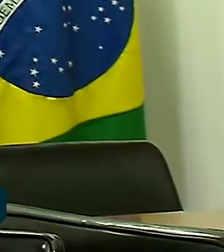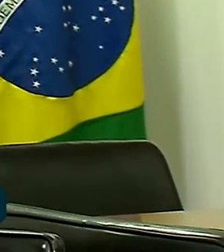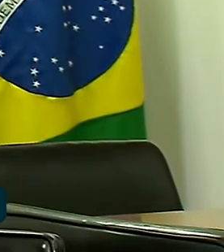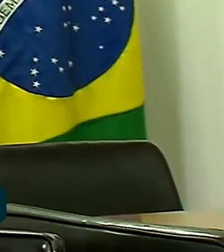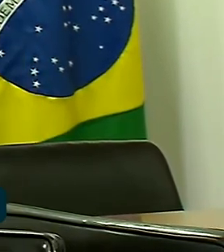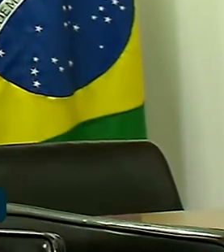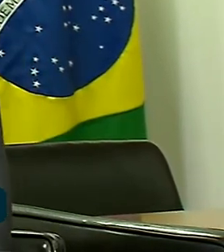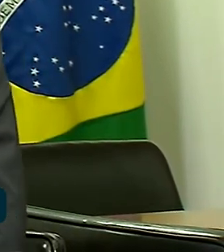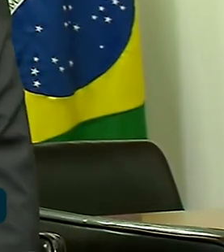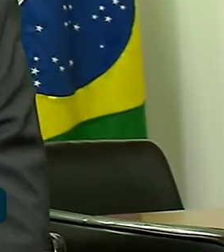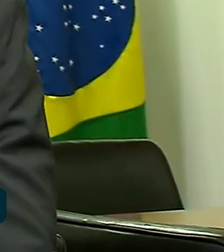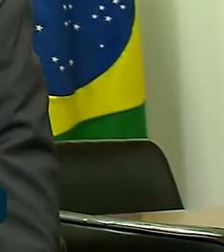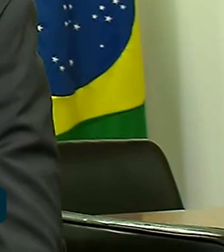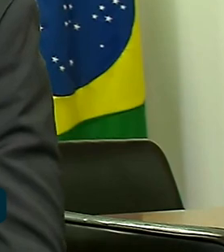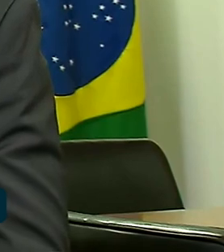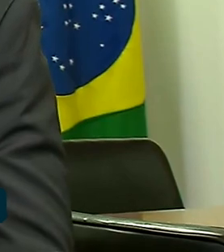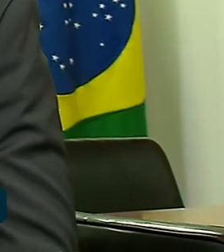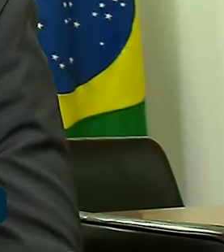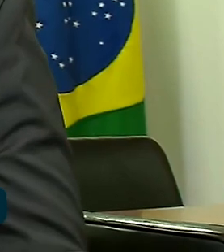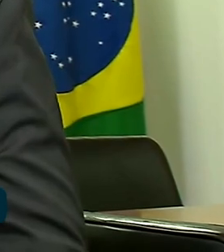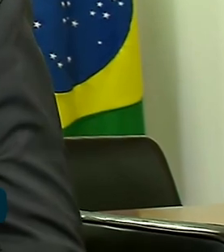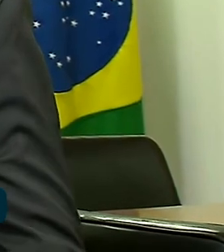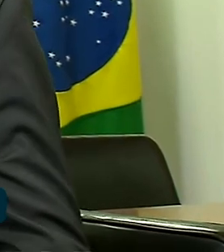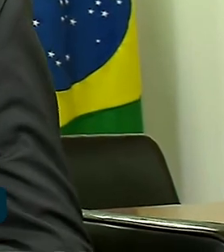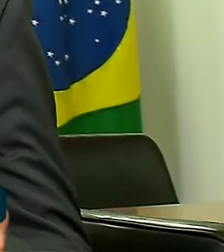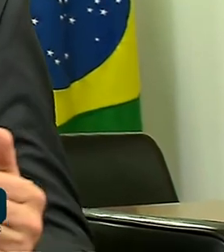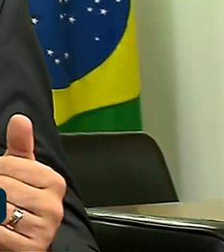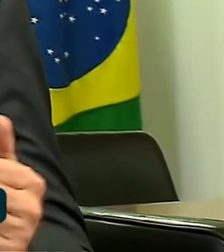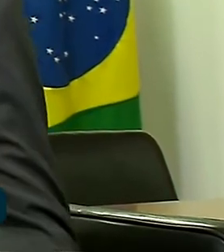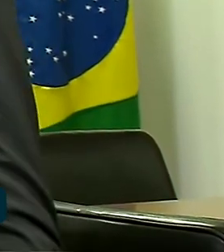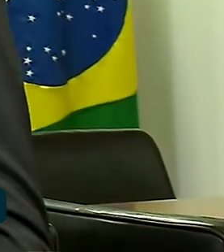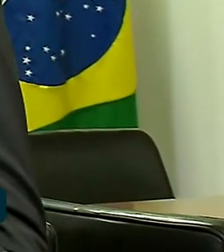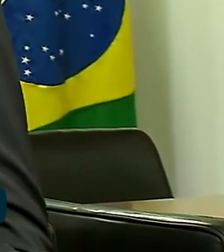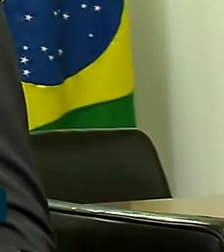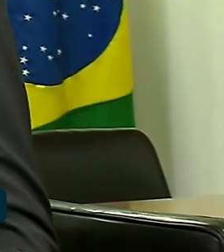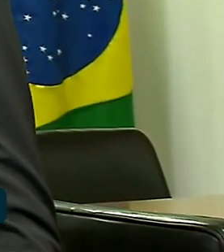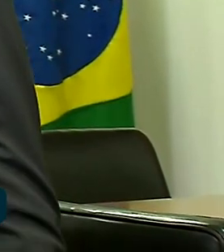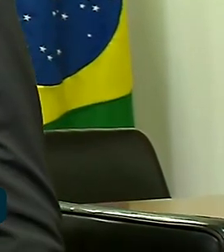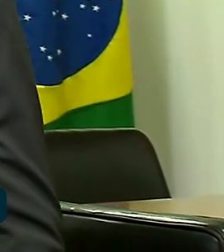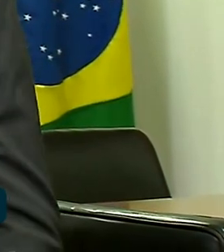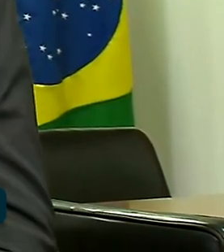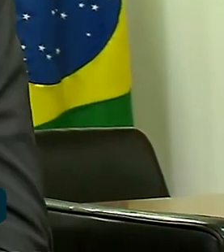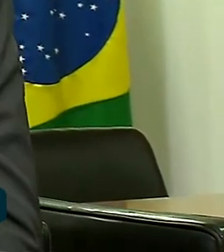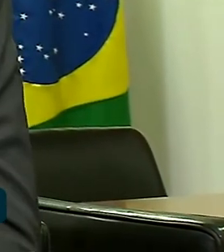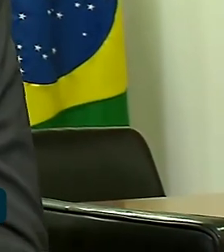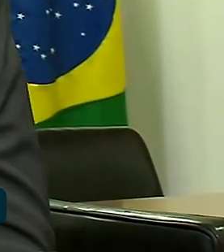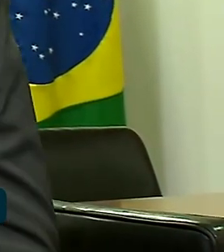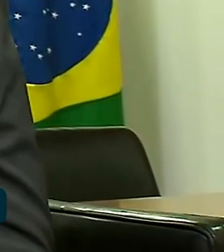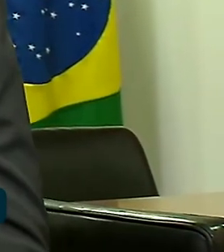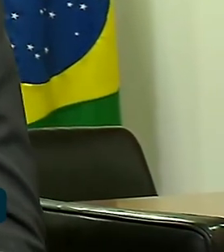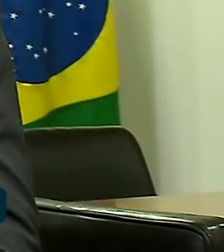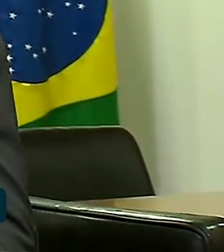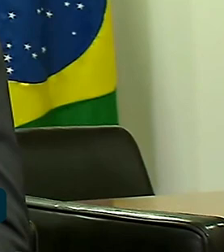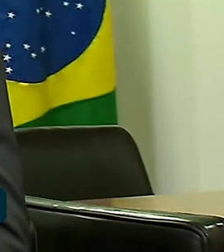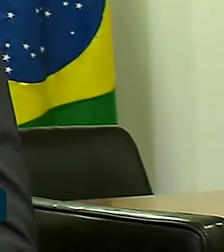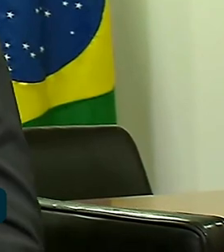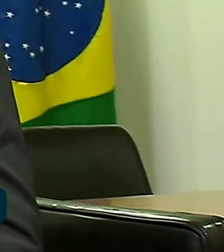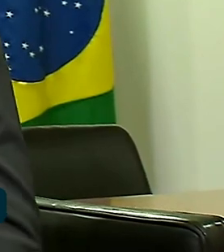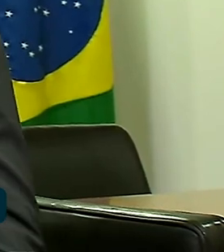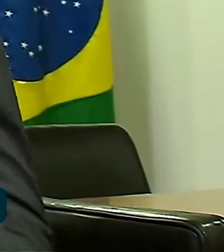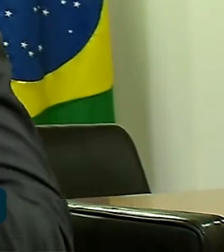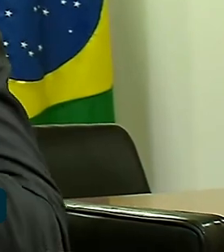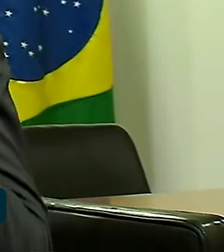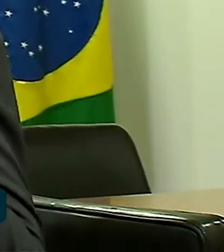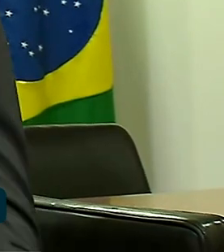macroeconômicas que garantem que o Brasil possa retomar o crescimento econômico. Então, foi a reforma tributária, o marco